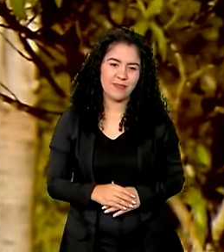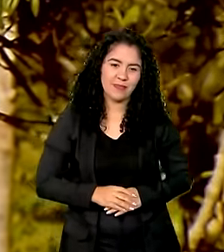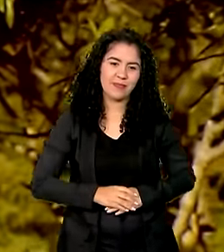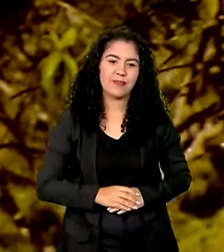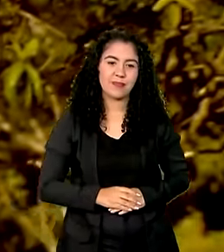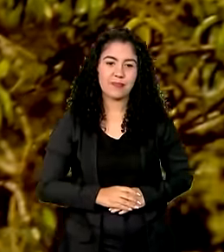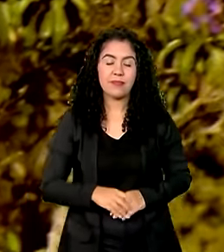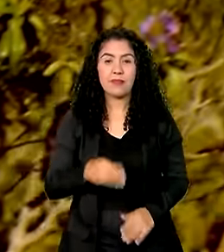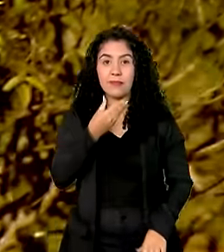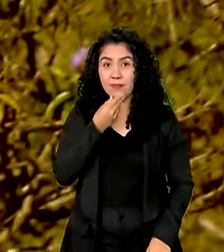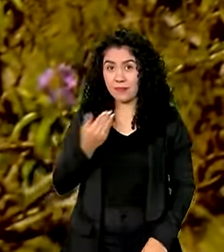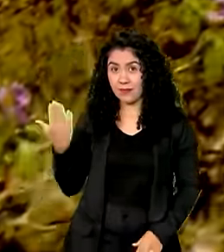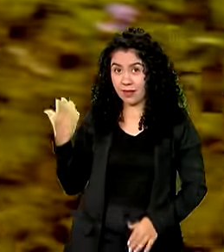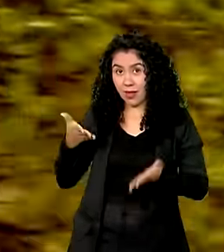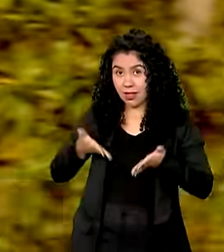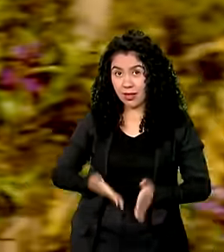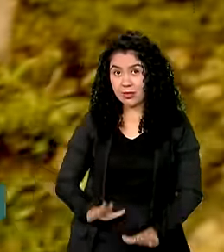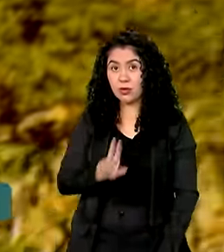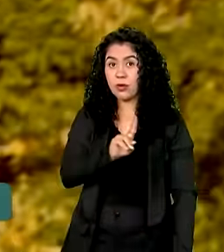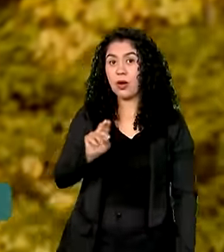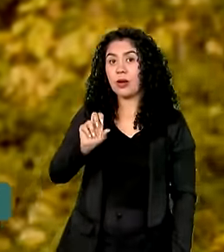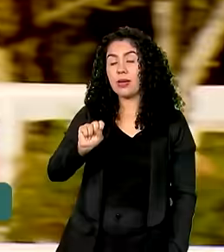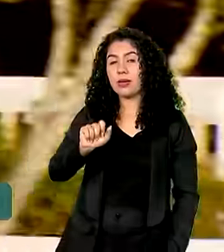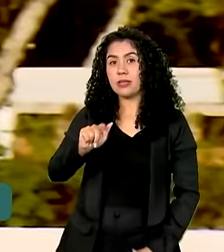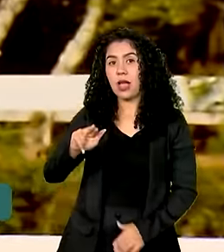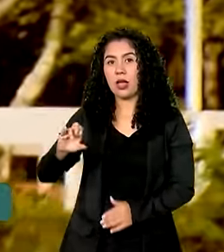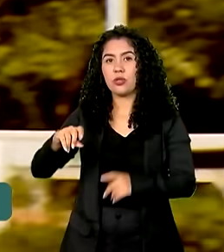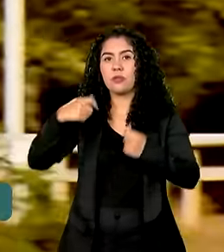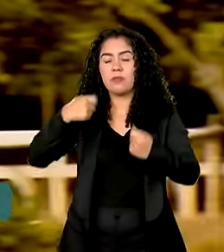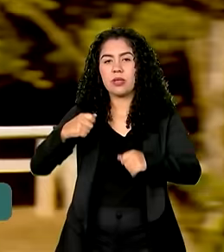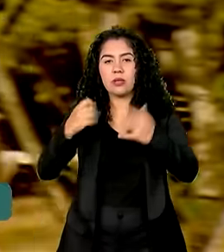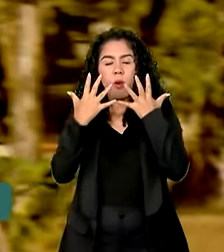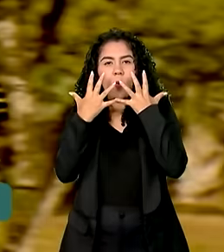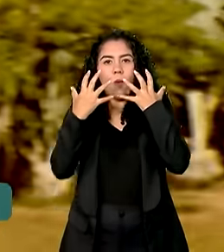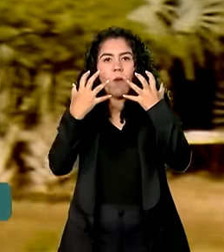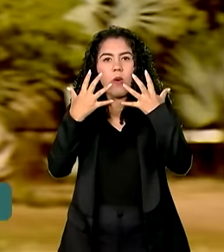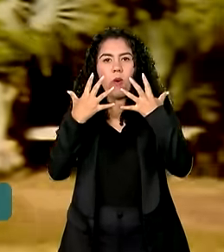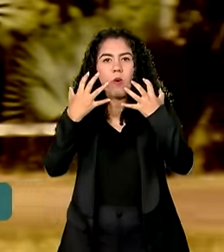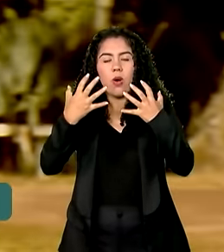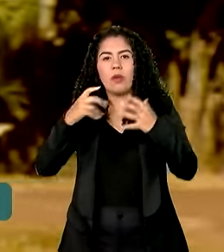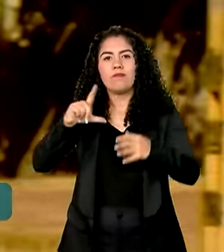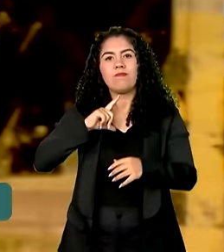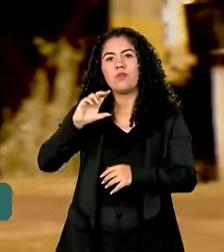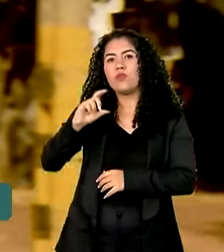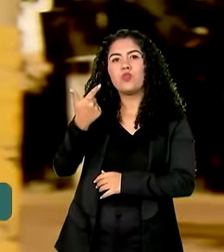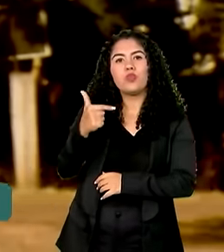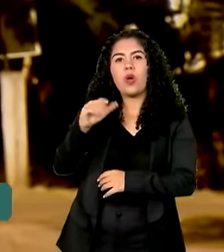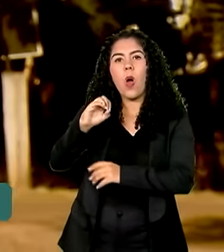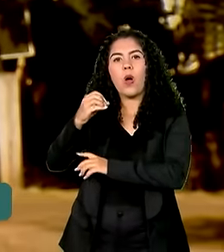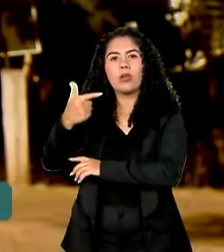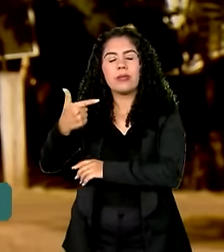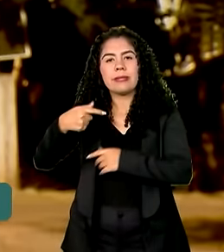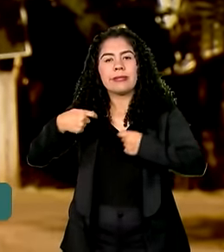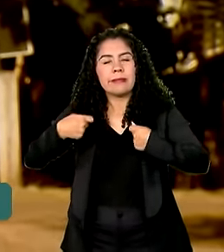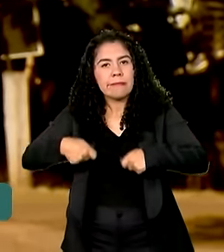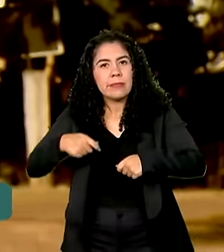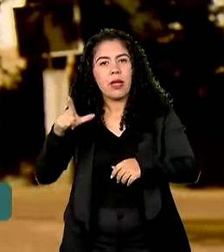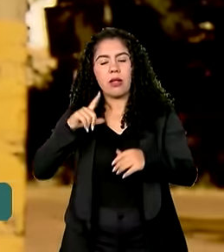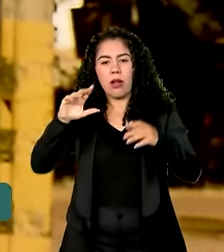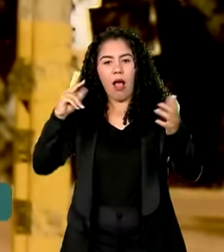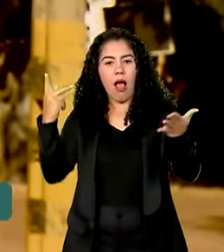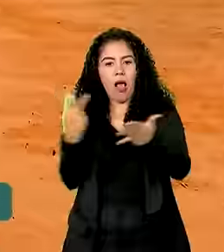Quando nasceu, Sérgio teve que ir para a incubadora. O aparelho não teve a oxigenação necessária e ele ficou com